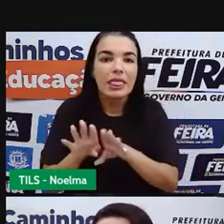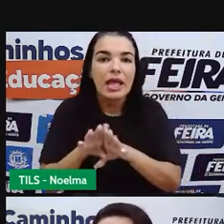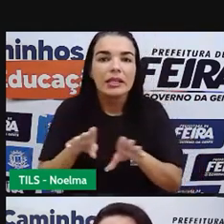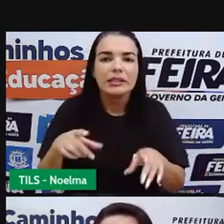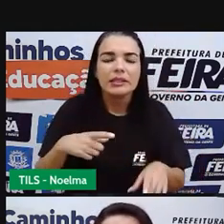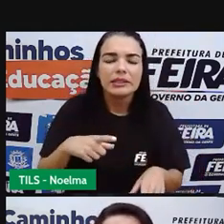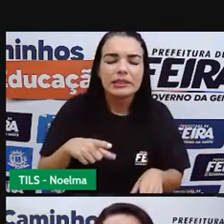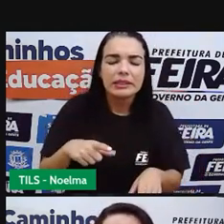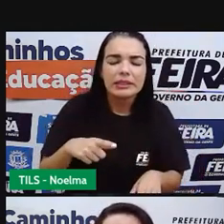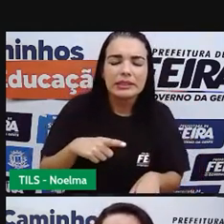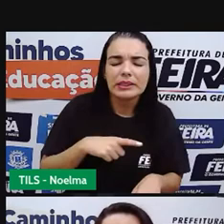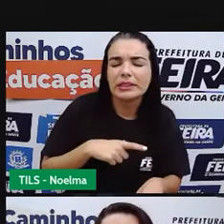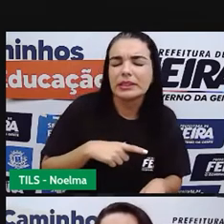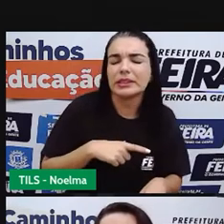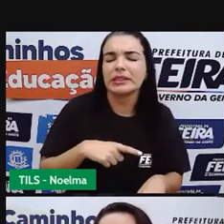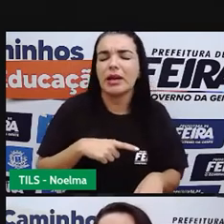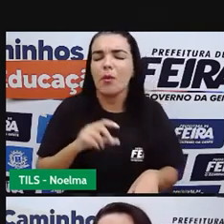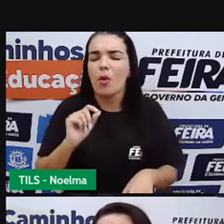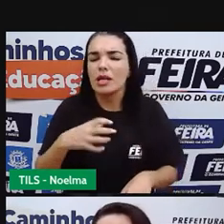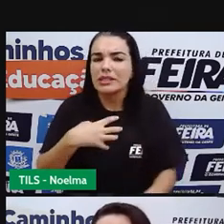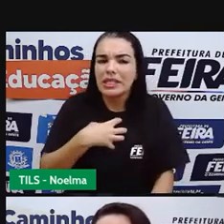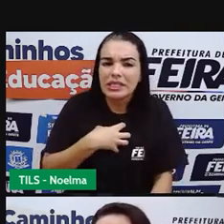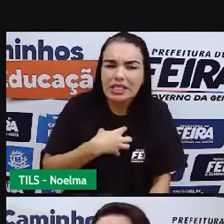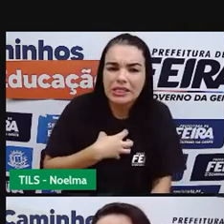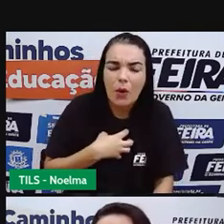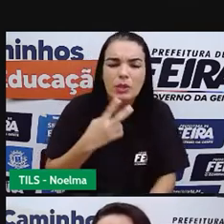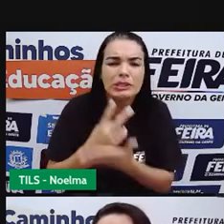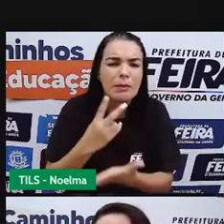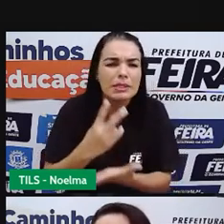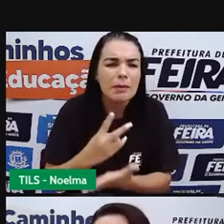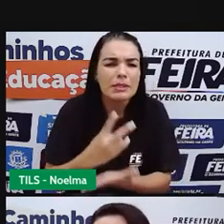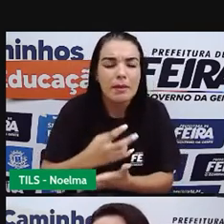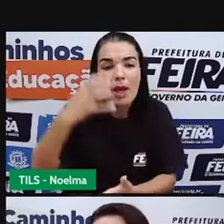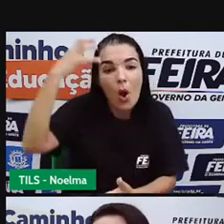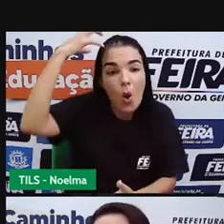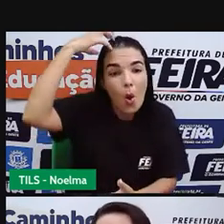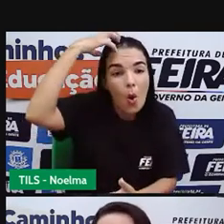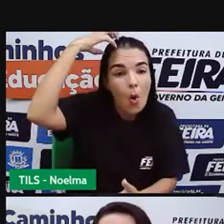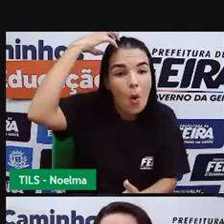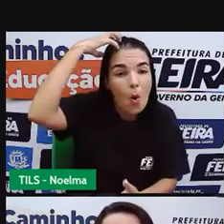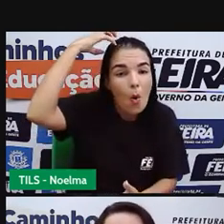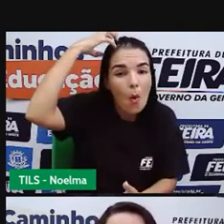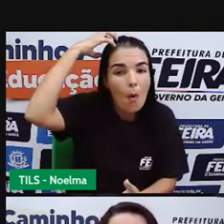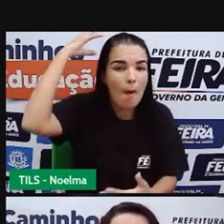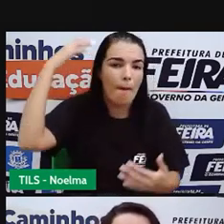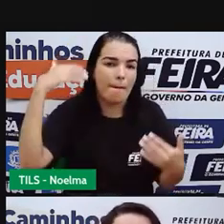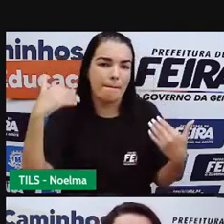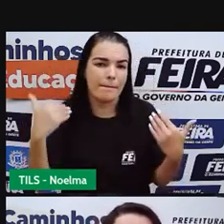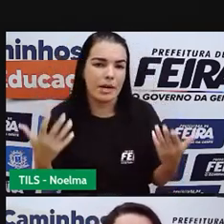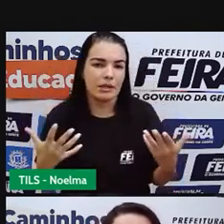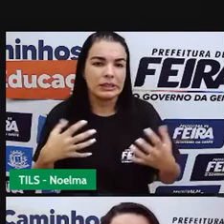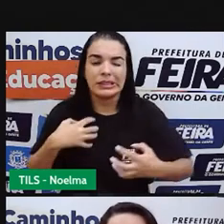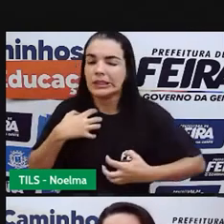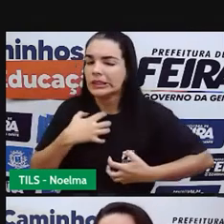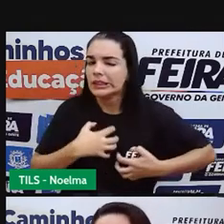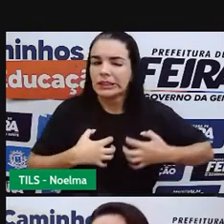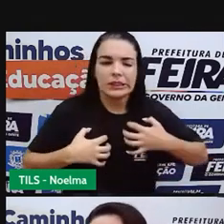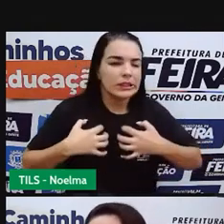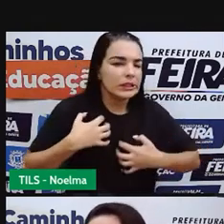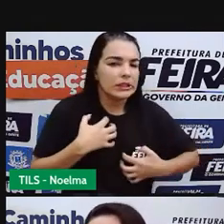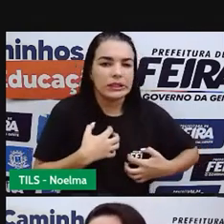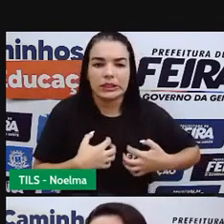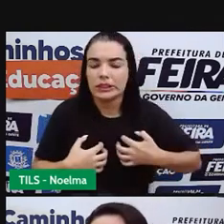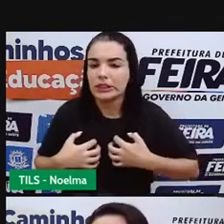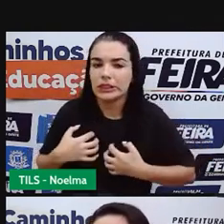ansiedade desproporcional por, eventualmente, ter saído um pouco da dieta. Às vezes, ela come ali um pedacinho de pão ou um